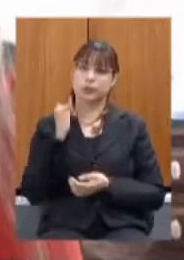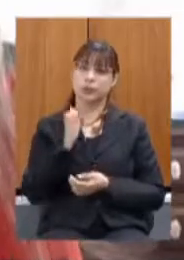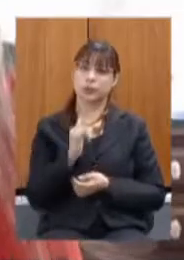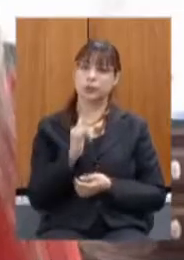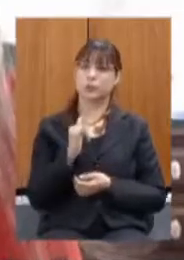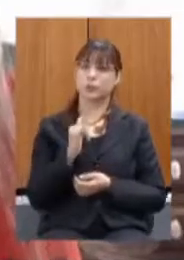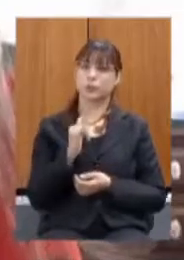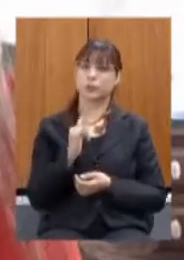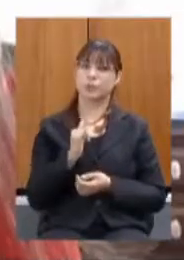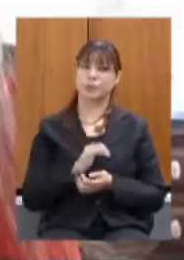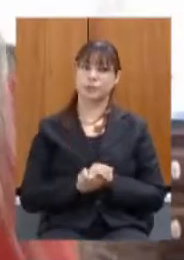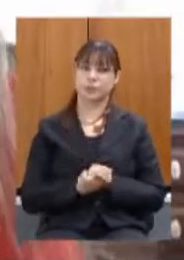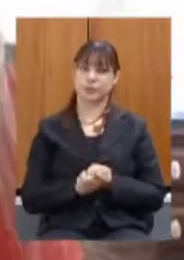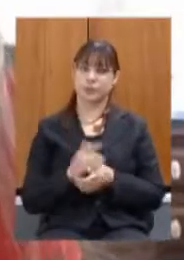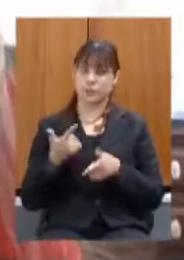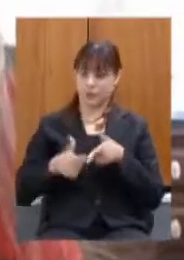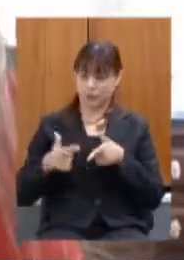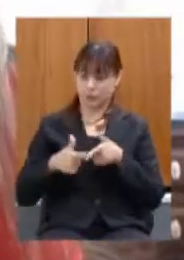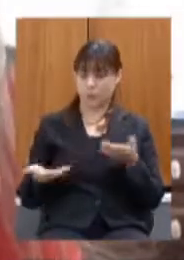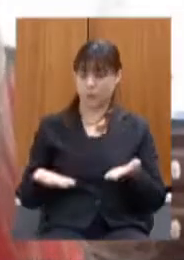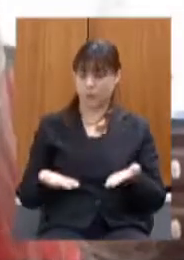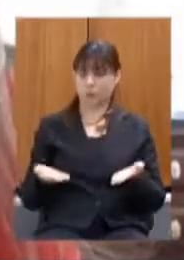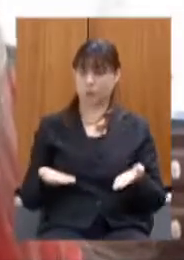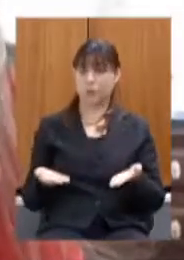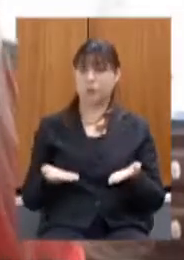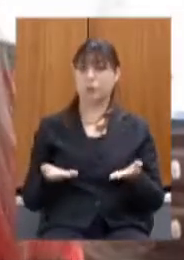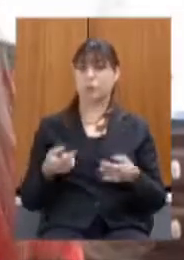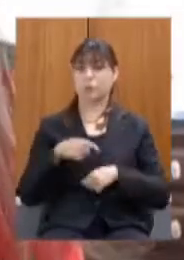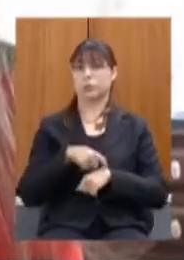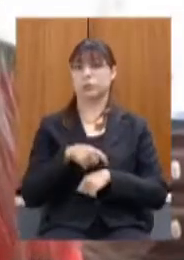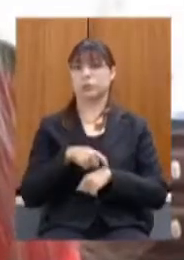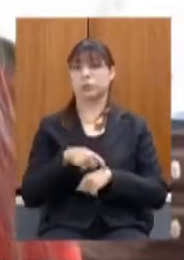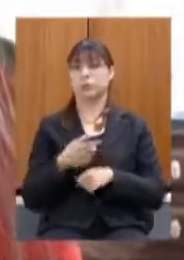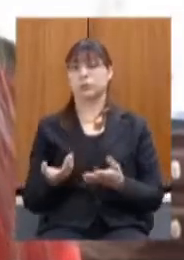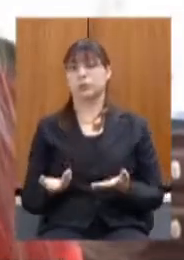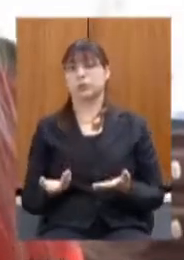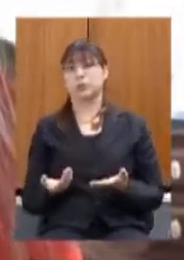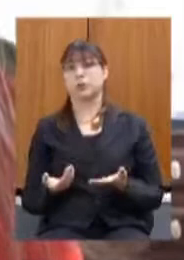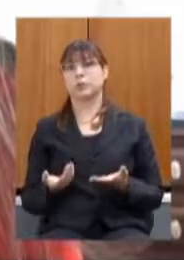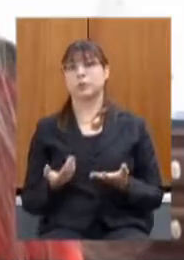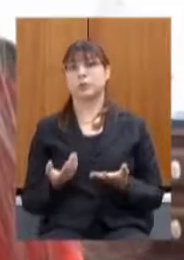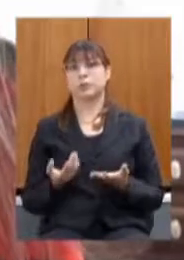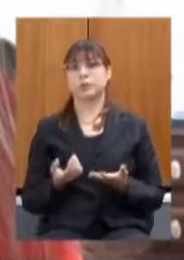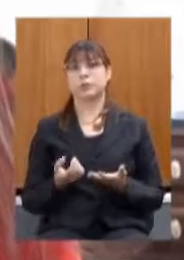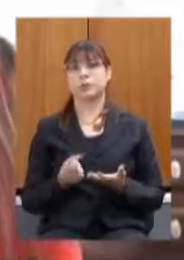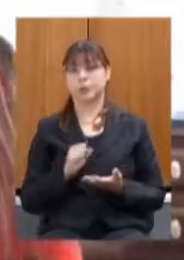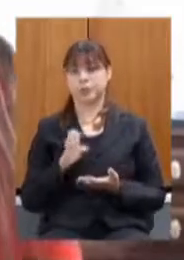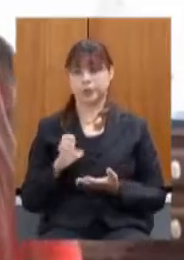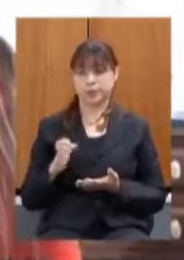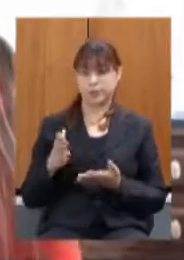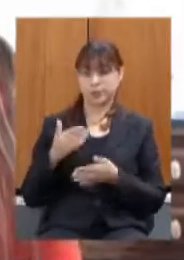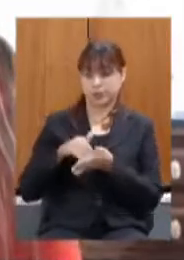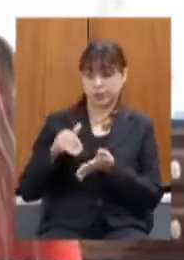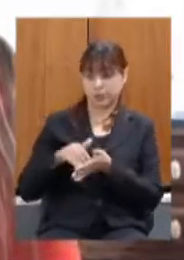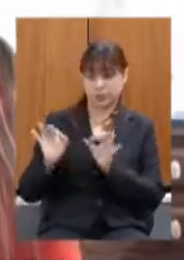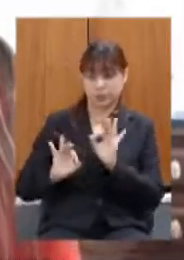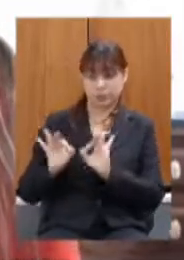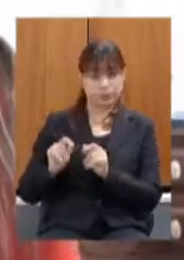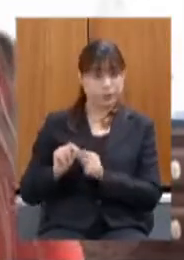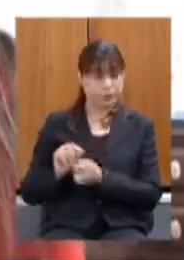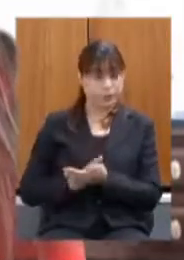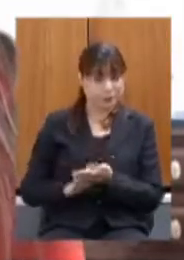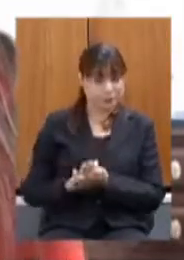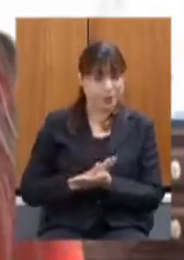problema que estamos nesse momento enfrentando e que se não fossem as ações da Secretaria de Planejamento